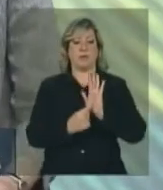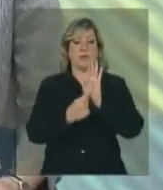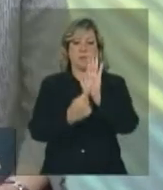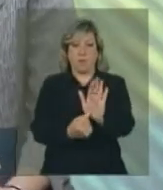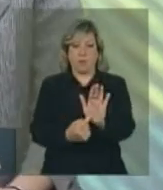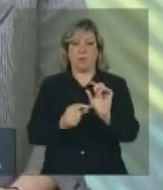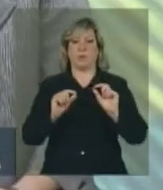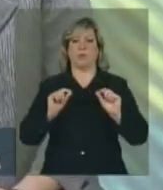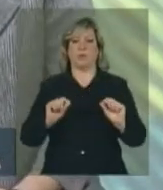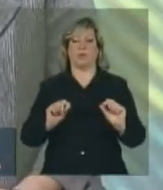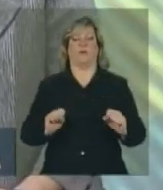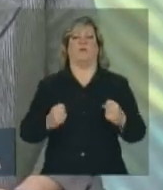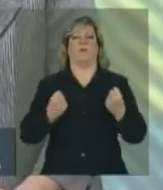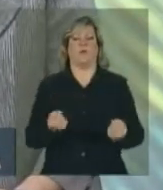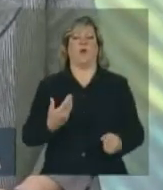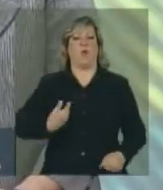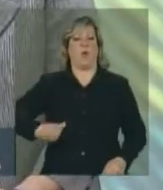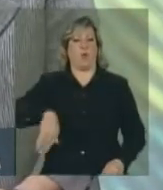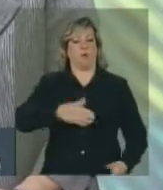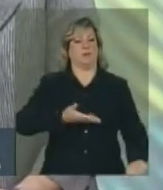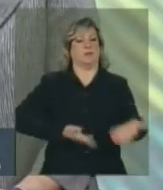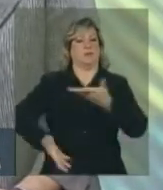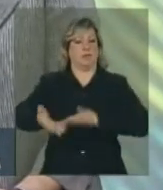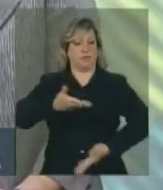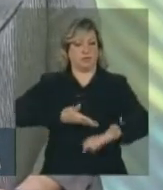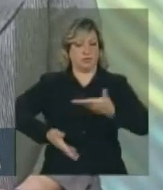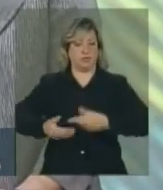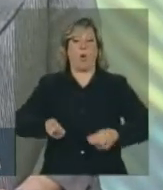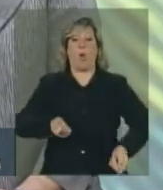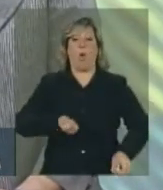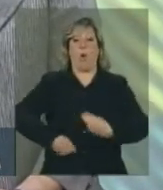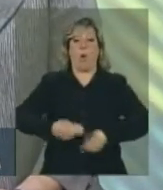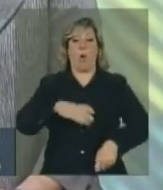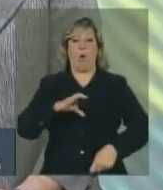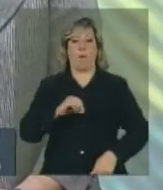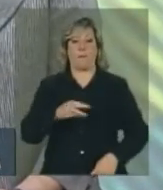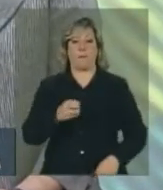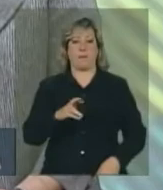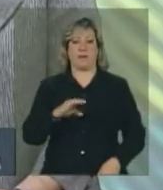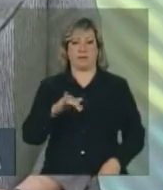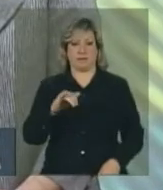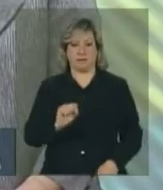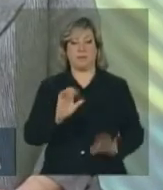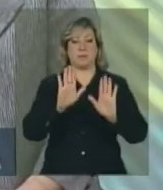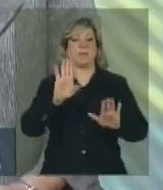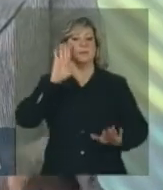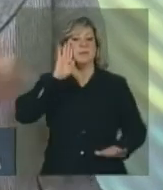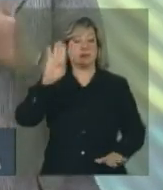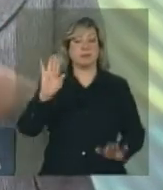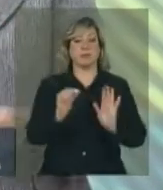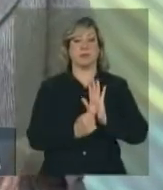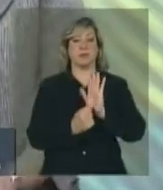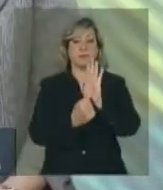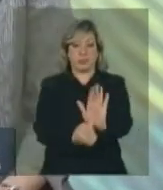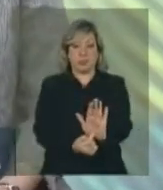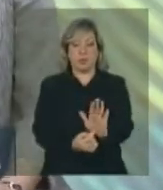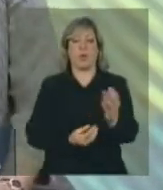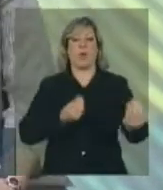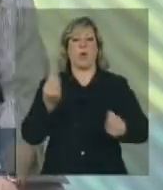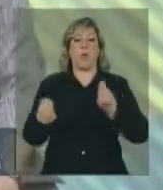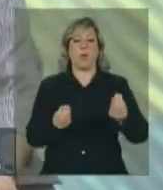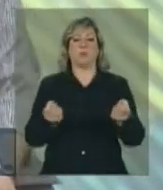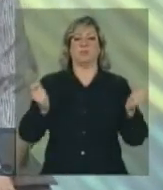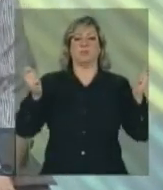vitalidade das nossas relações comerciais, mas, sobretudo, mostra o potencial